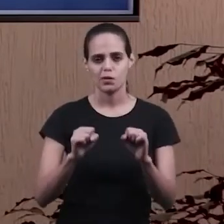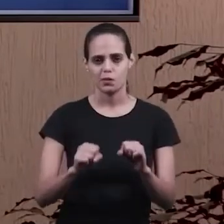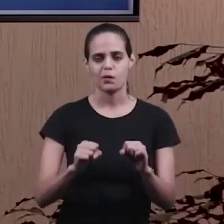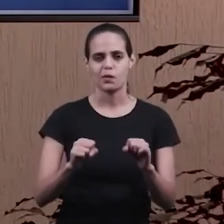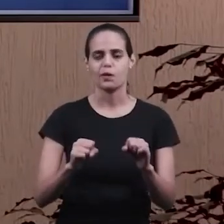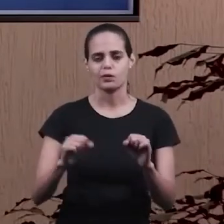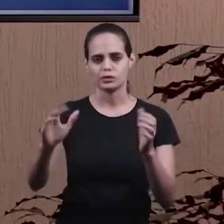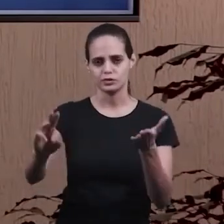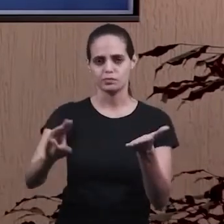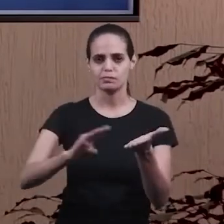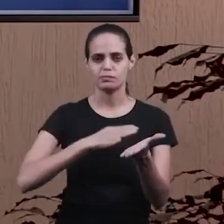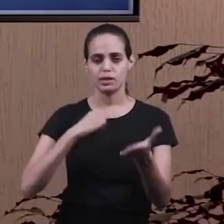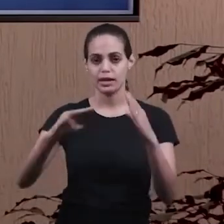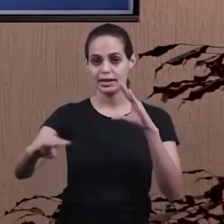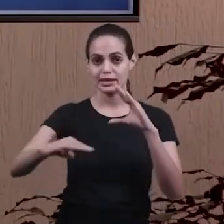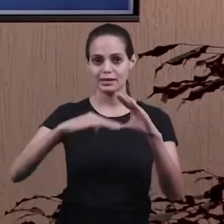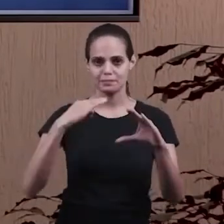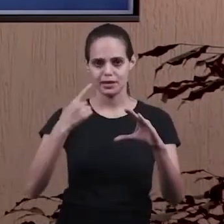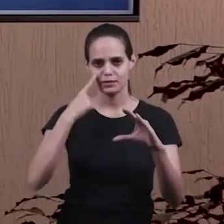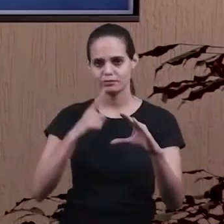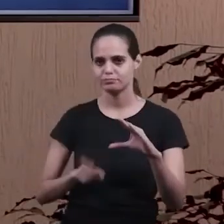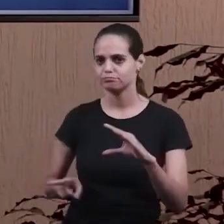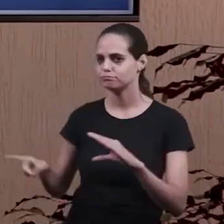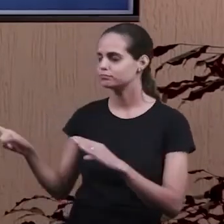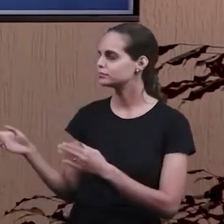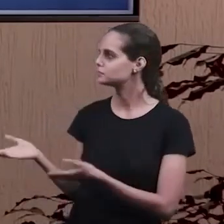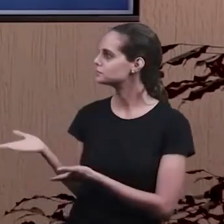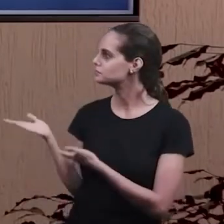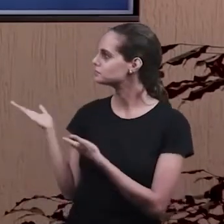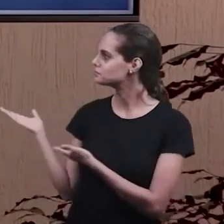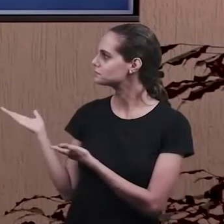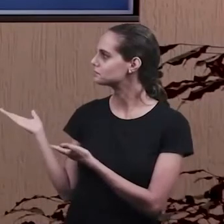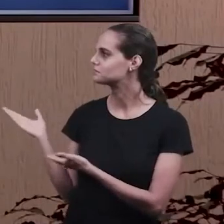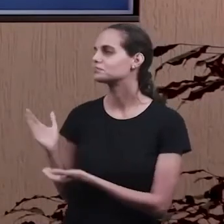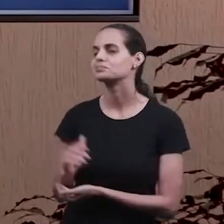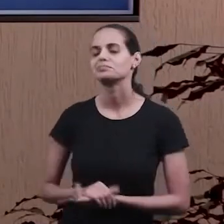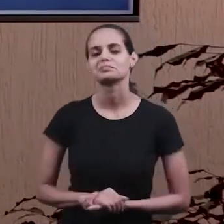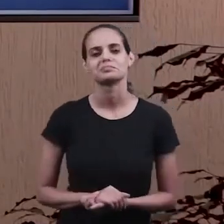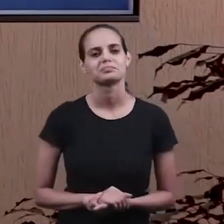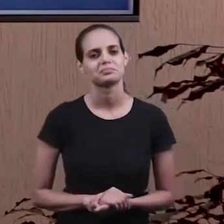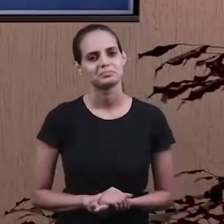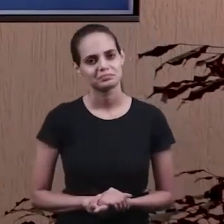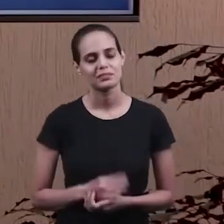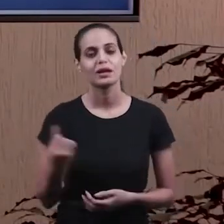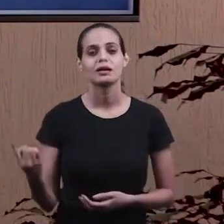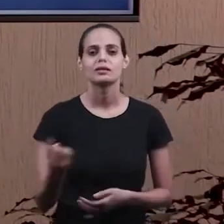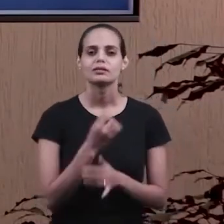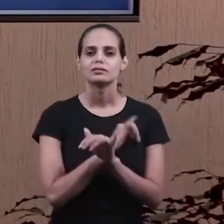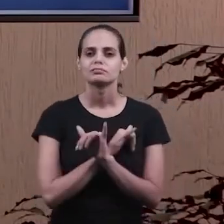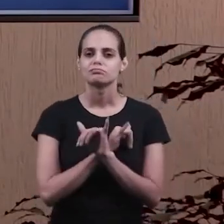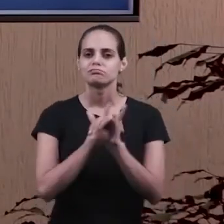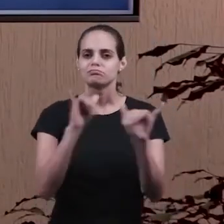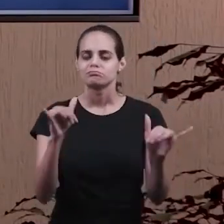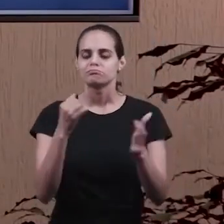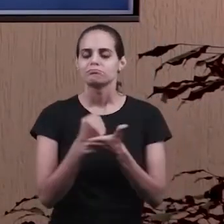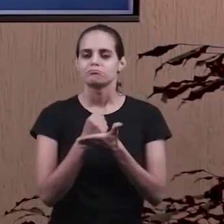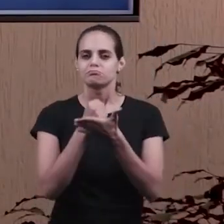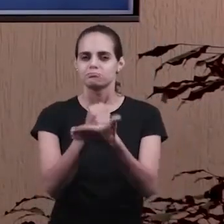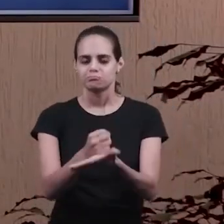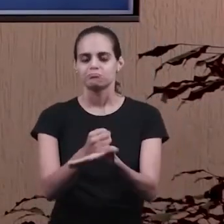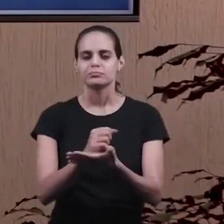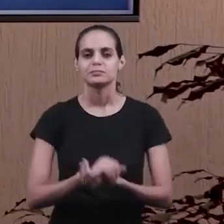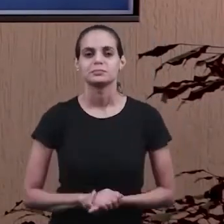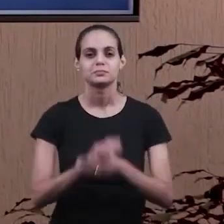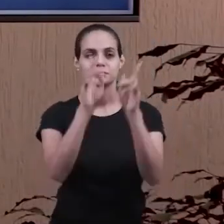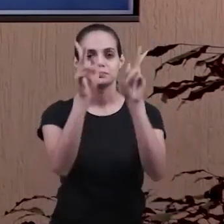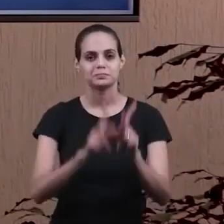conosco pelo e-mail acessibilidade.org.br que daremos a assistência necessária.